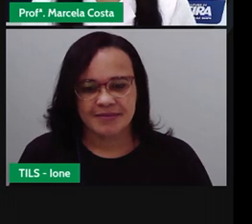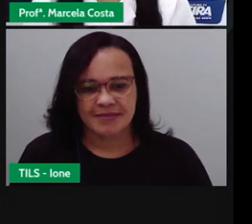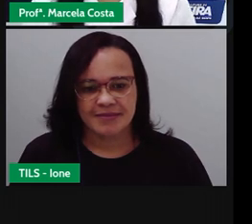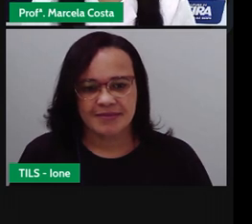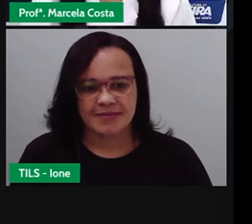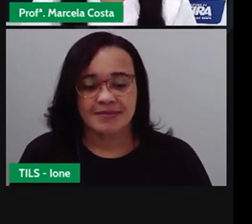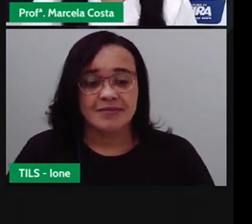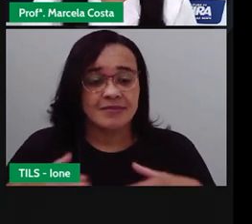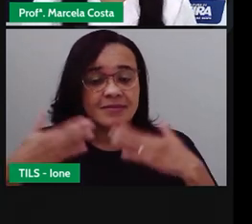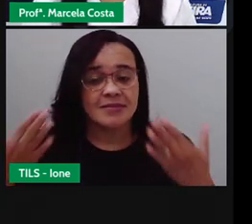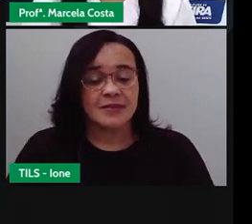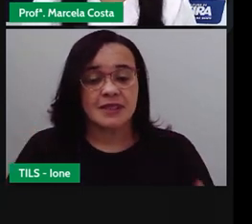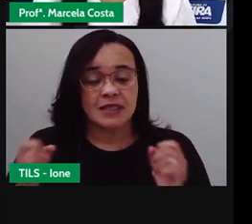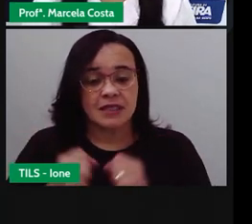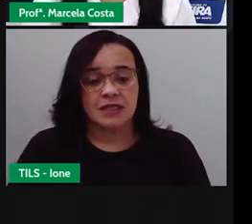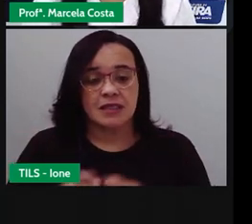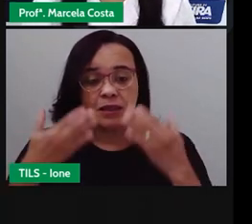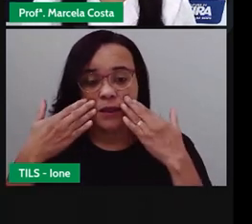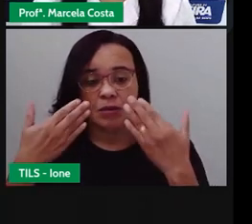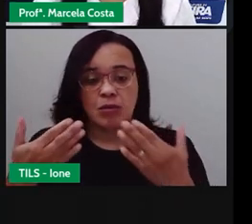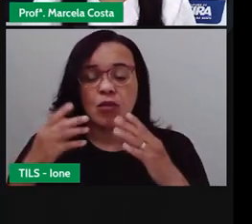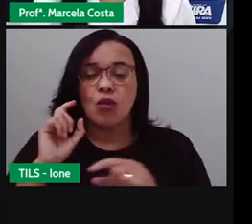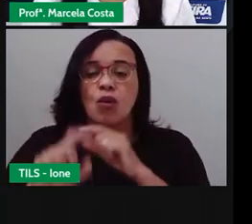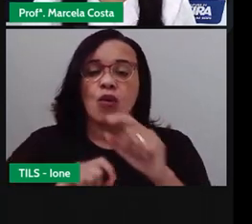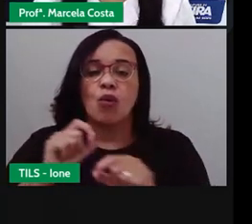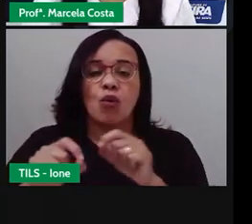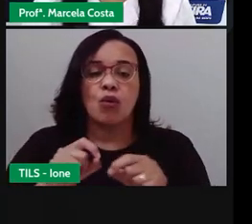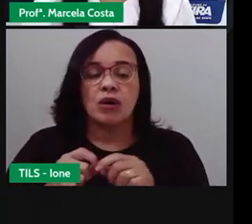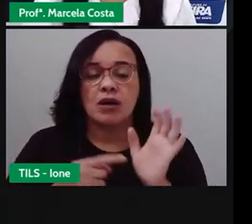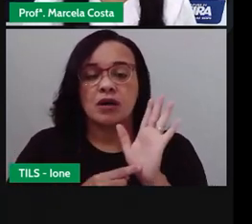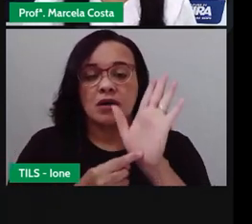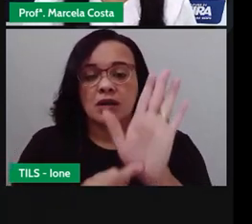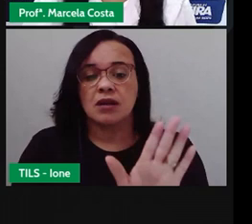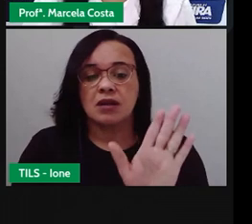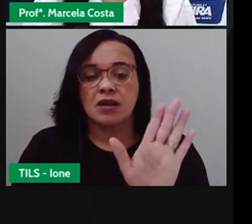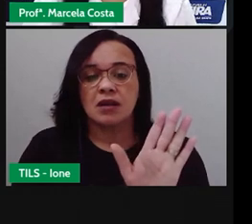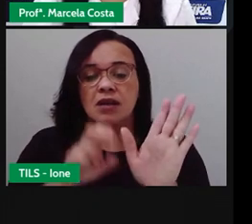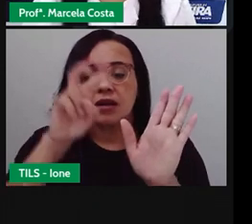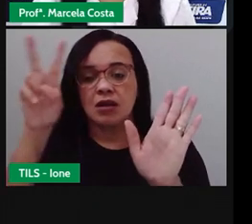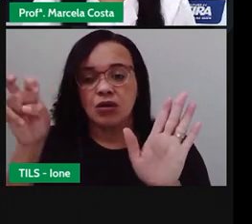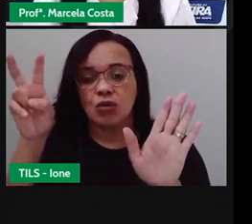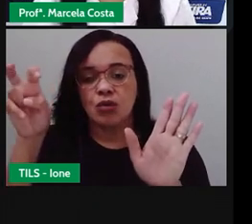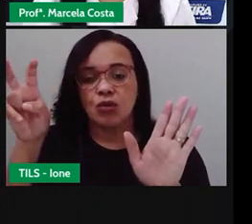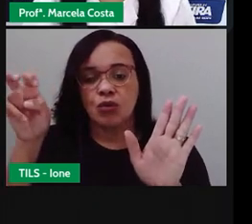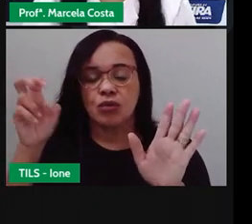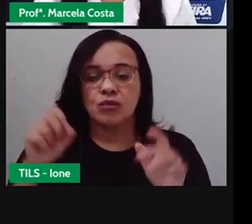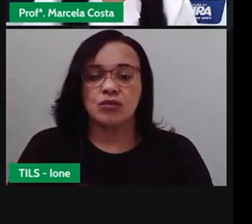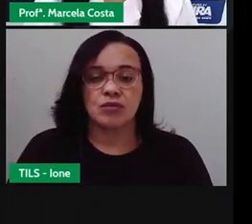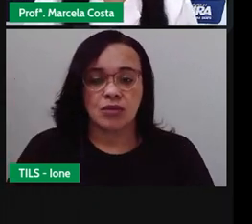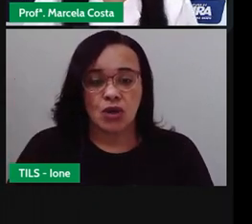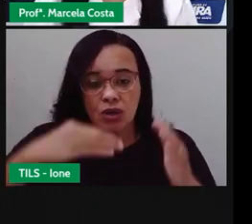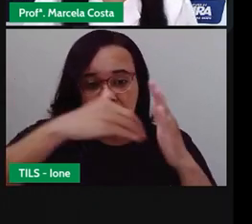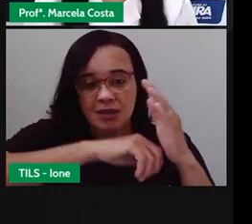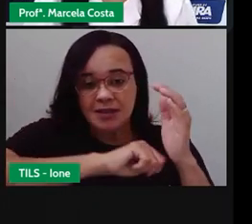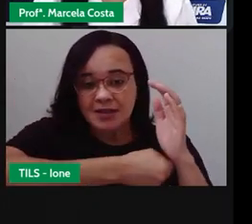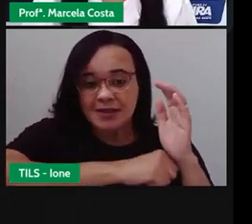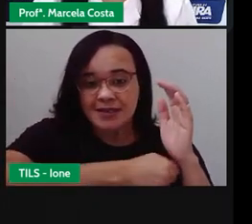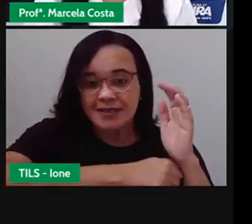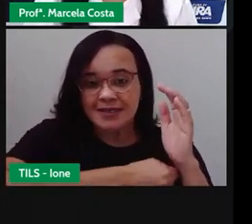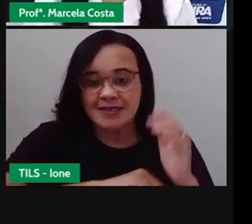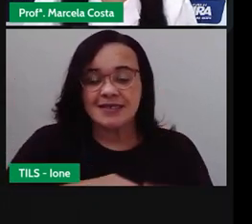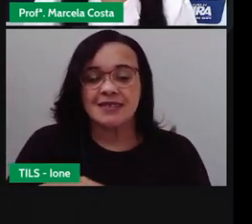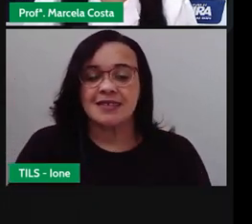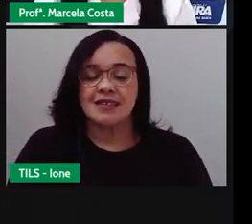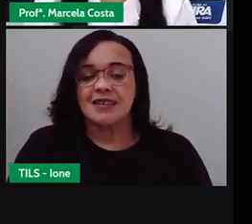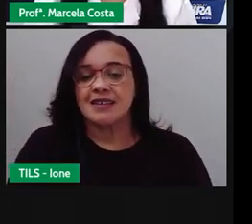Então, a capa, mostra aqui para a gente o título dessa literatura que diz assim. Segredo